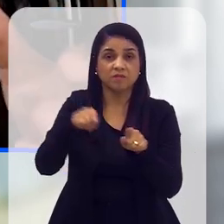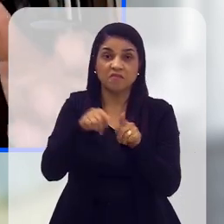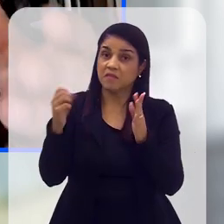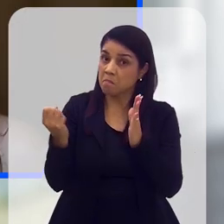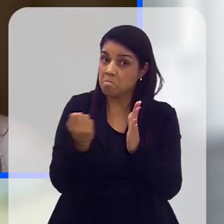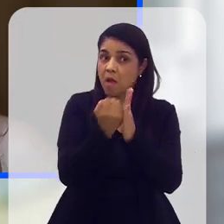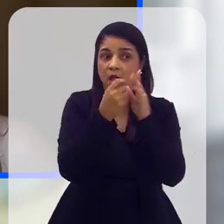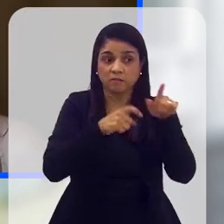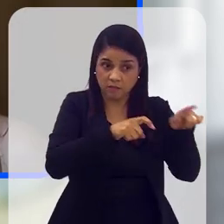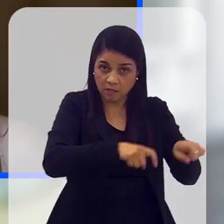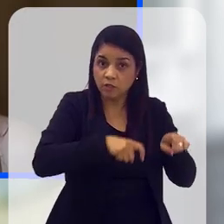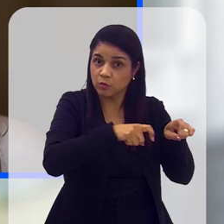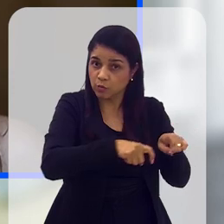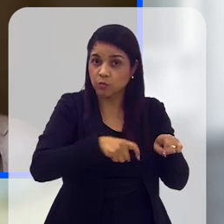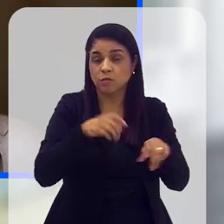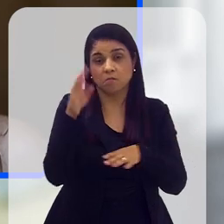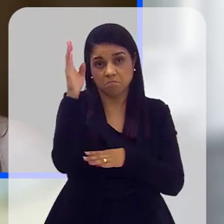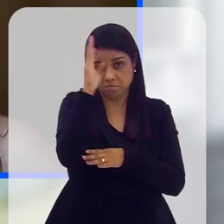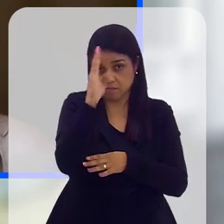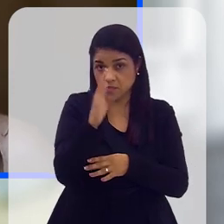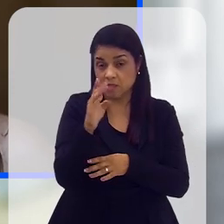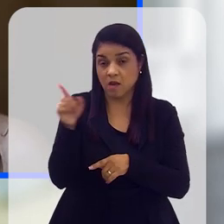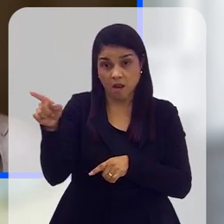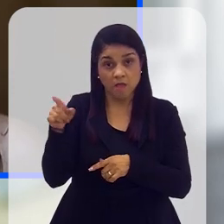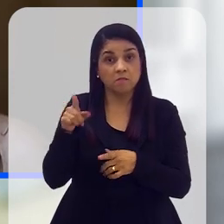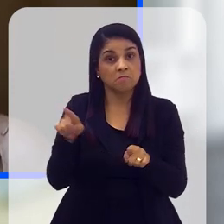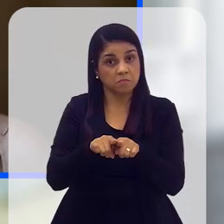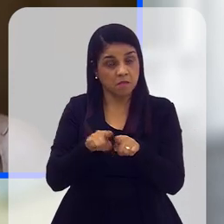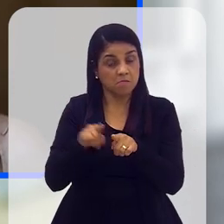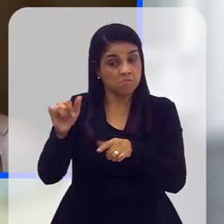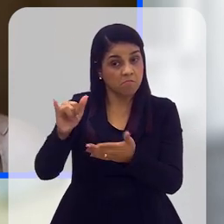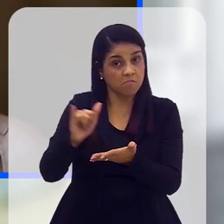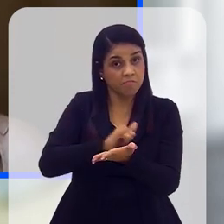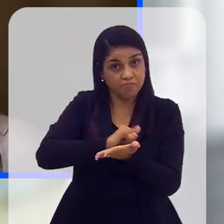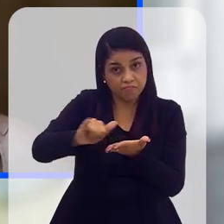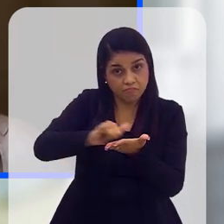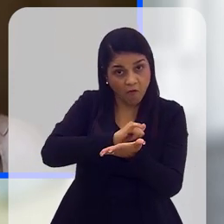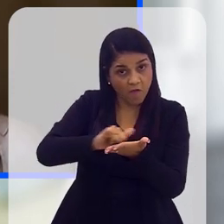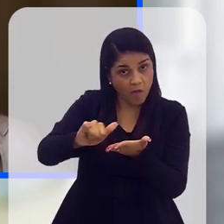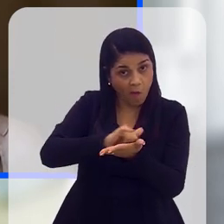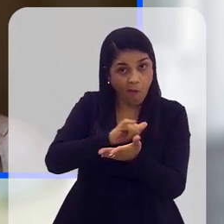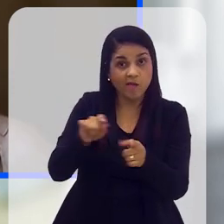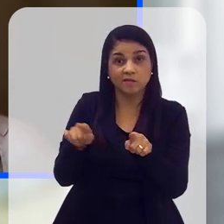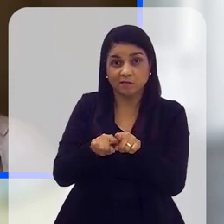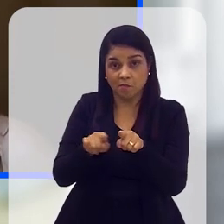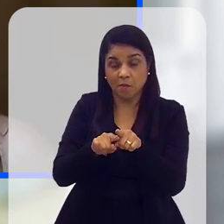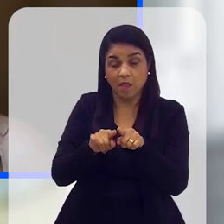enormes na agricultura brasileira. Inclusive, teve reflexo lá em Nova York, não professor?